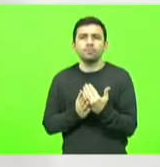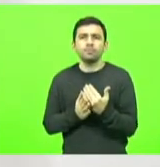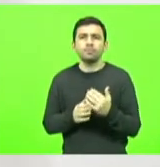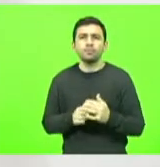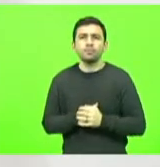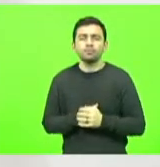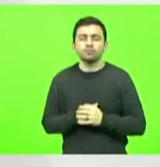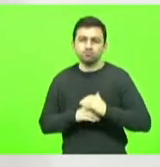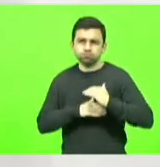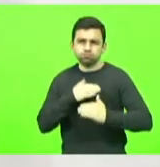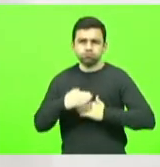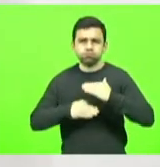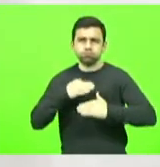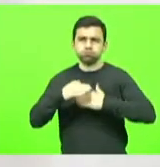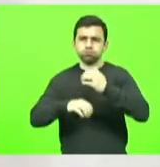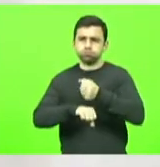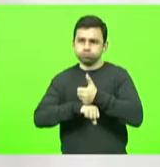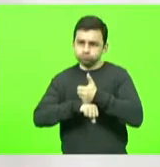crescimento profissional,